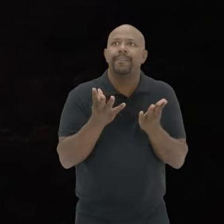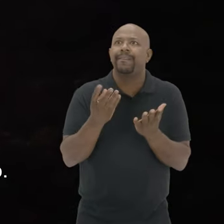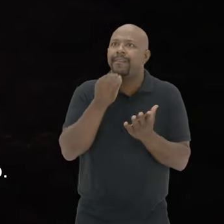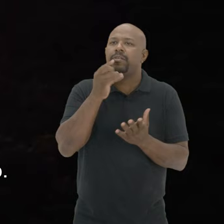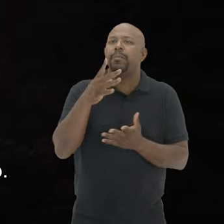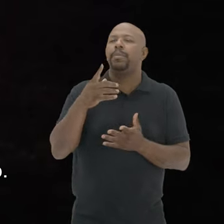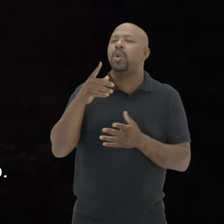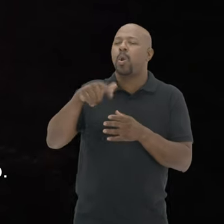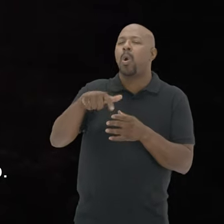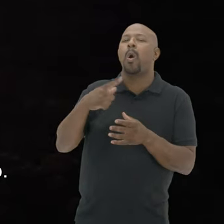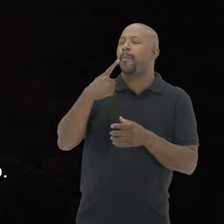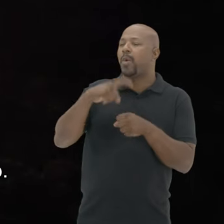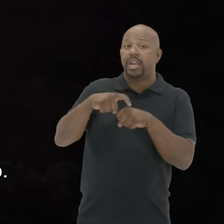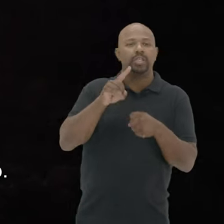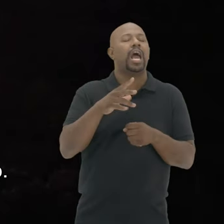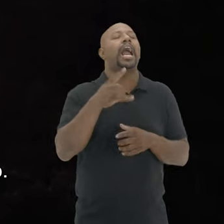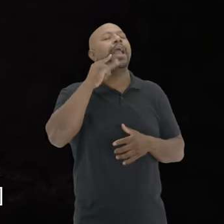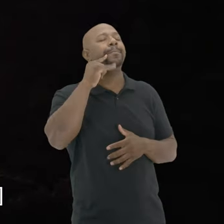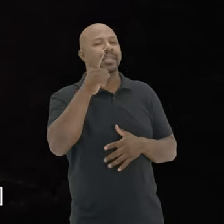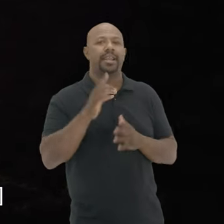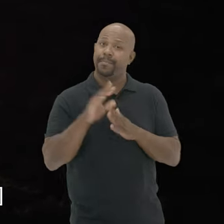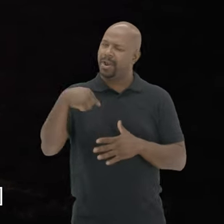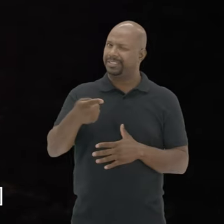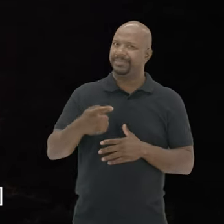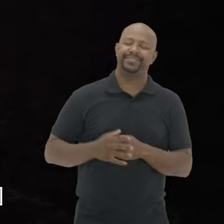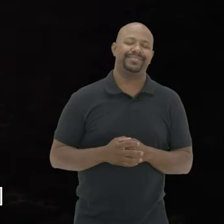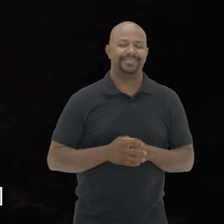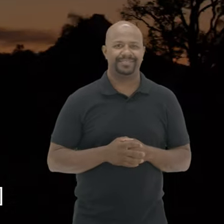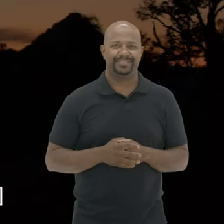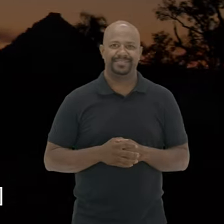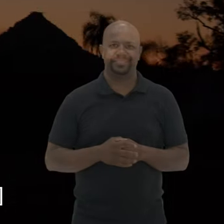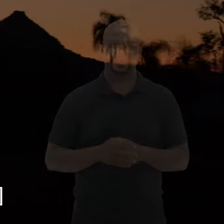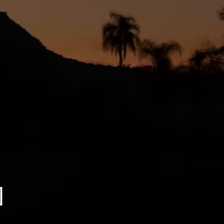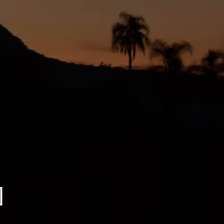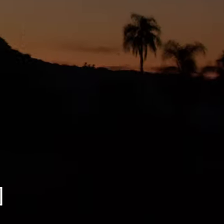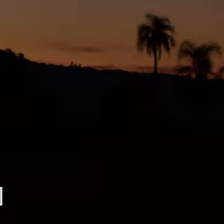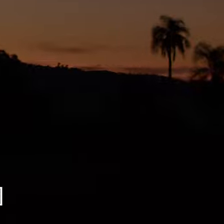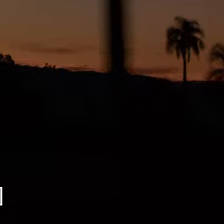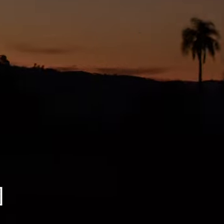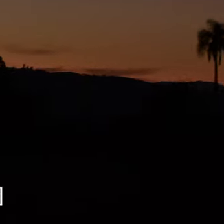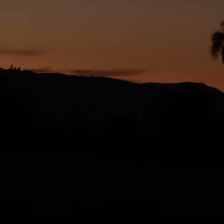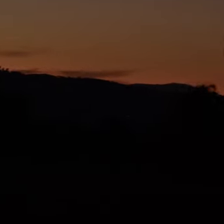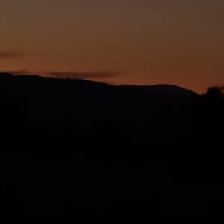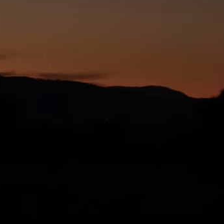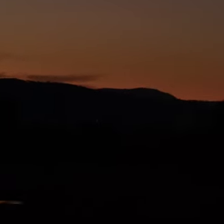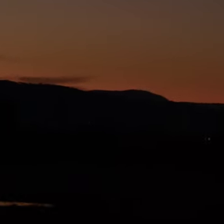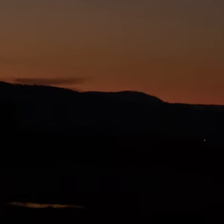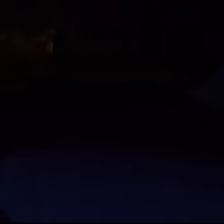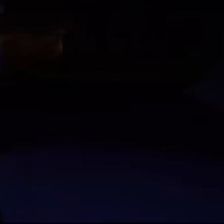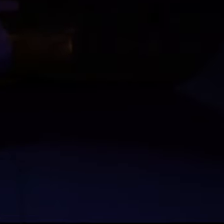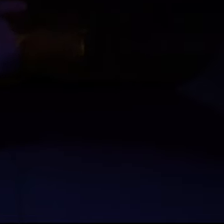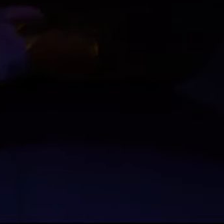Eu pela caipira De moranguinho Próxima parada Imagens aéreas Das montanhas Com mata ao entardecer A